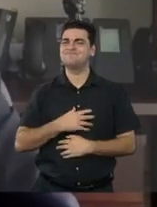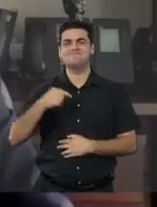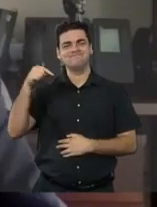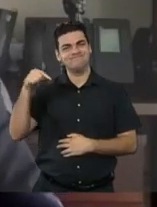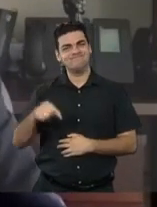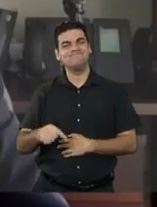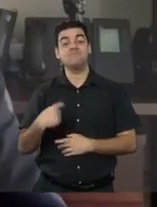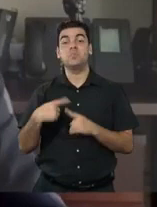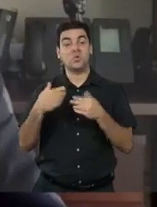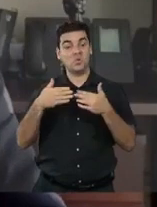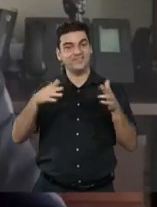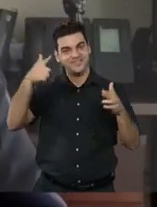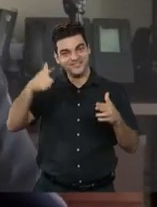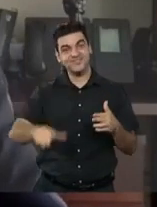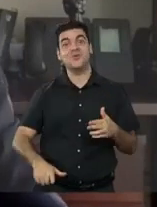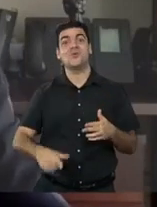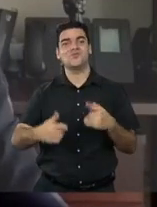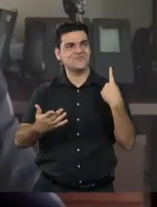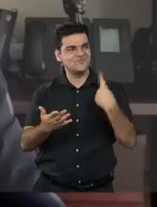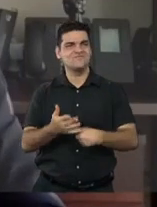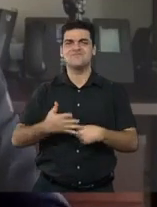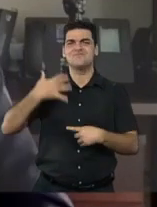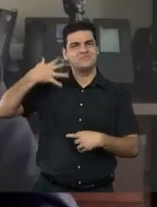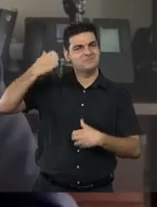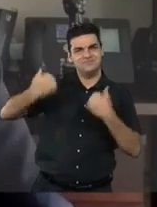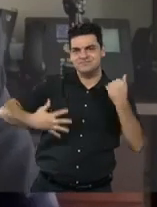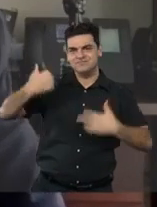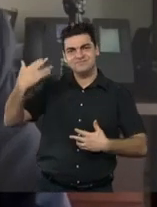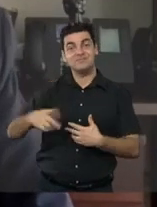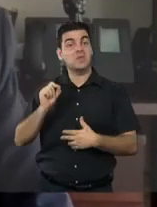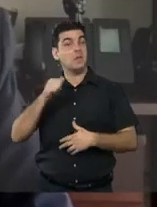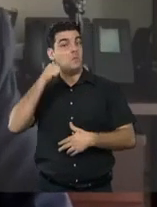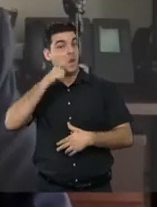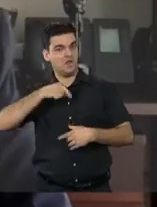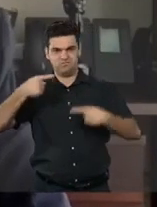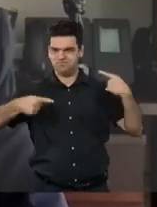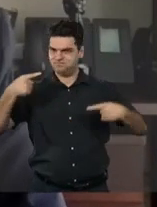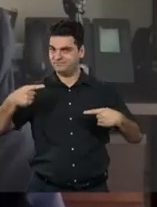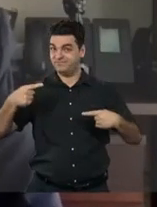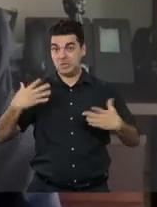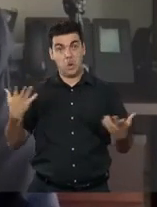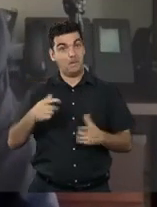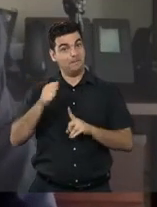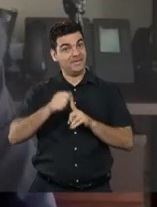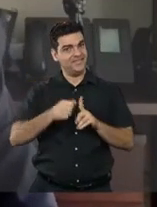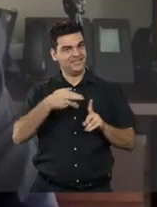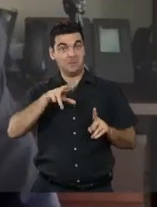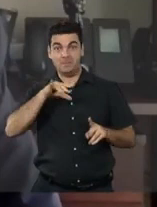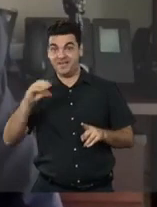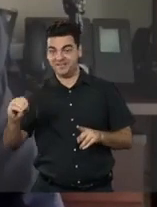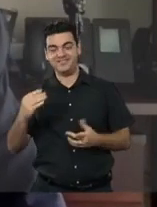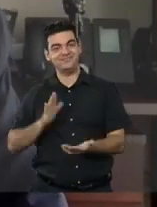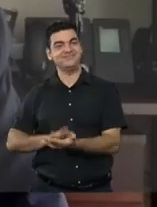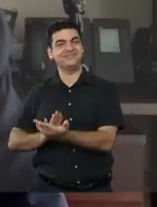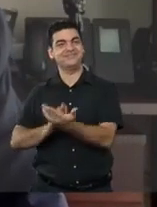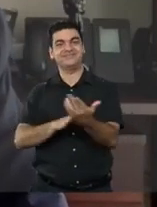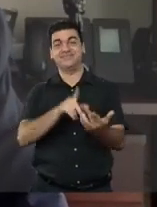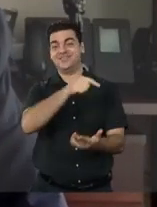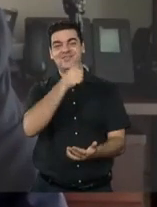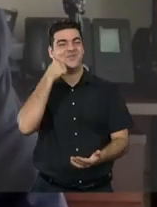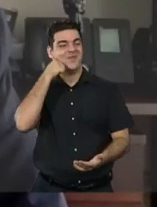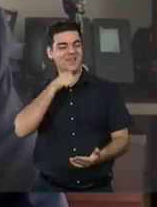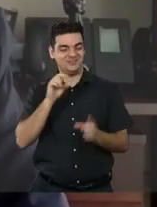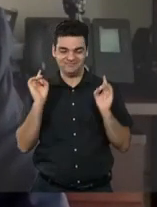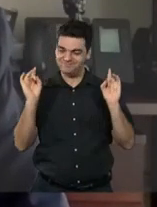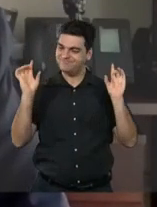estar aqui abrindo mais um encontro nesse Mulheres Debatem ao longo do mês de março, comemorando o mês da